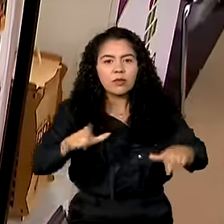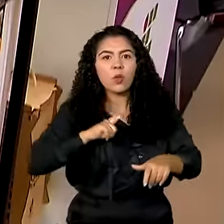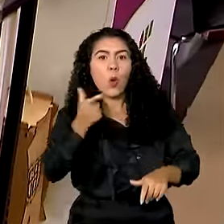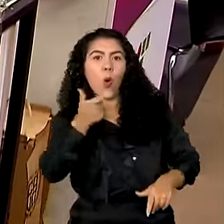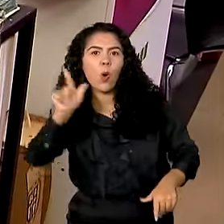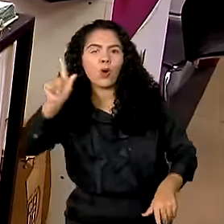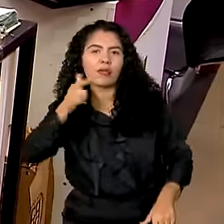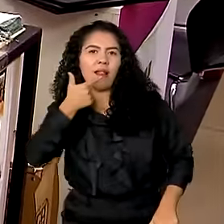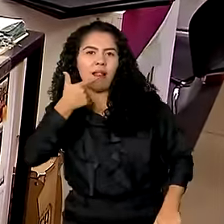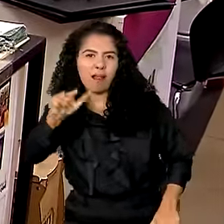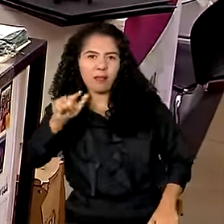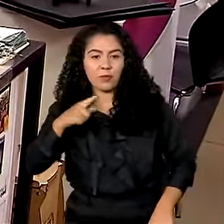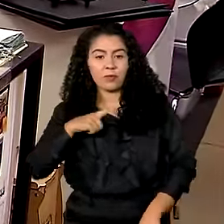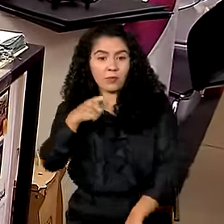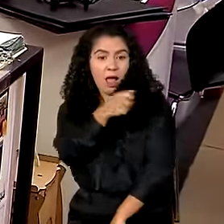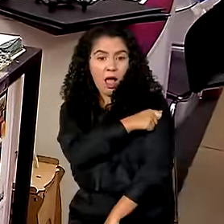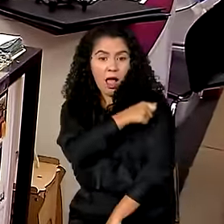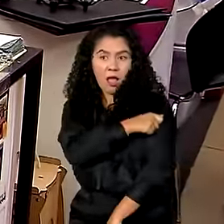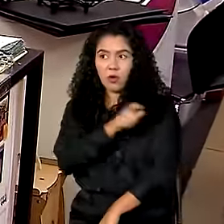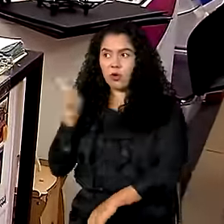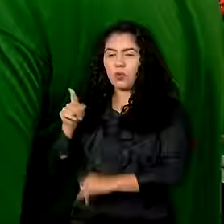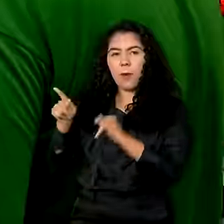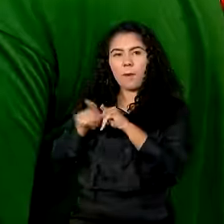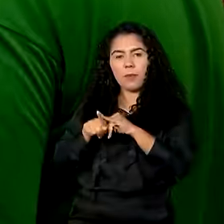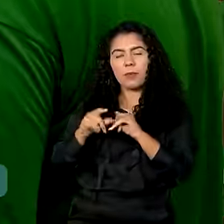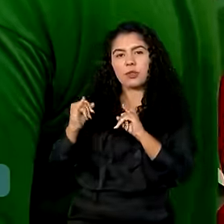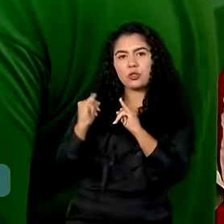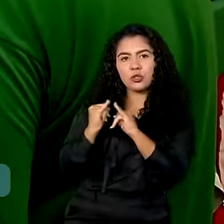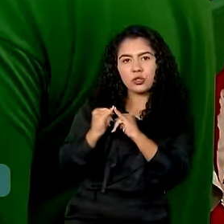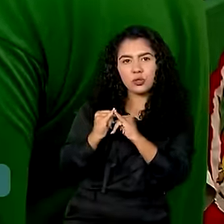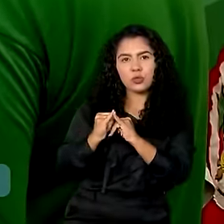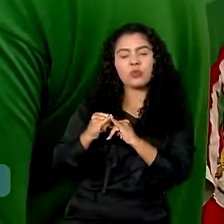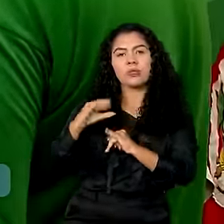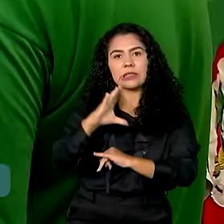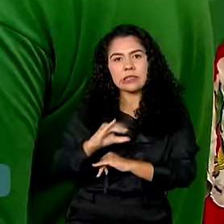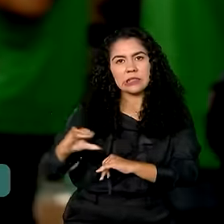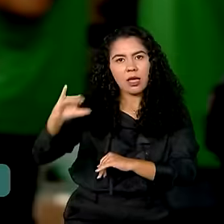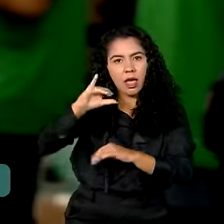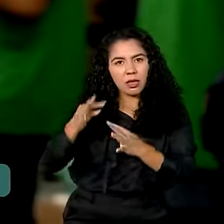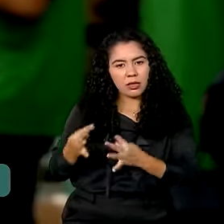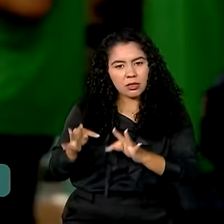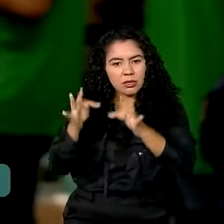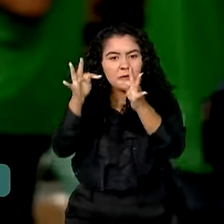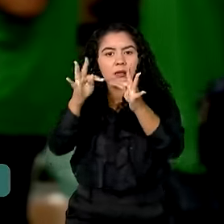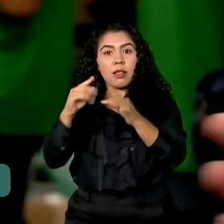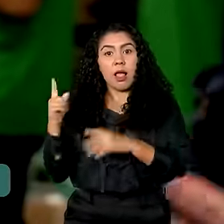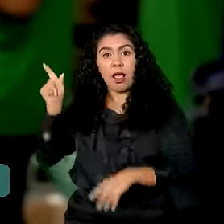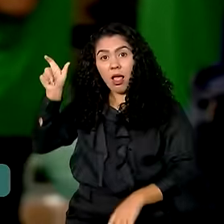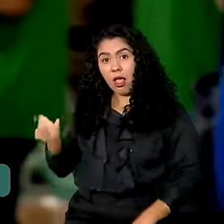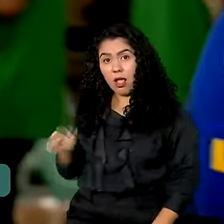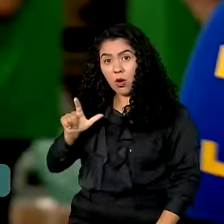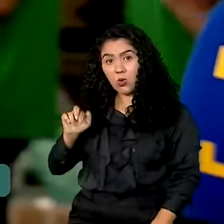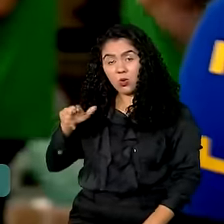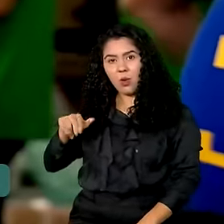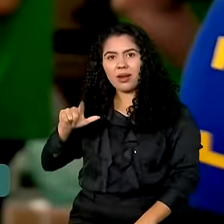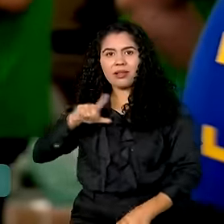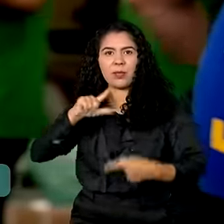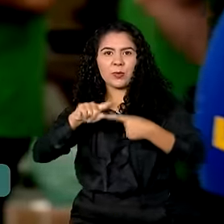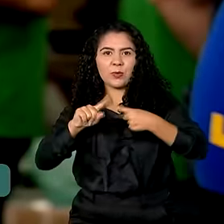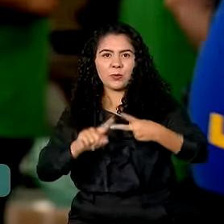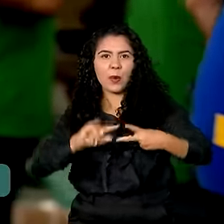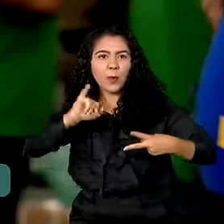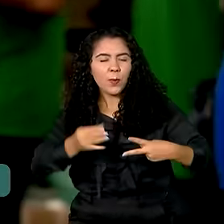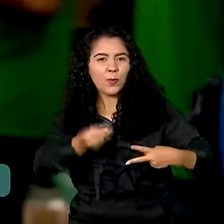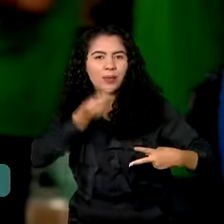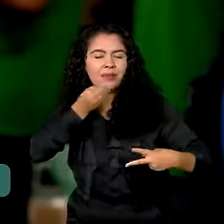Aluna do Instituto Federal de Educação, Ciência e Tecnologia Sul-Rio-Grandense, a Luana está tendo duas grandes oportunidades.